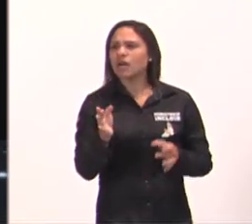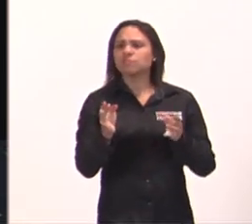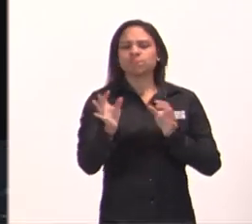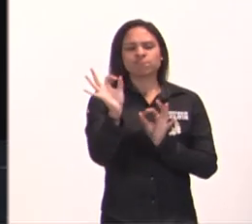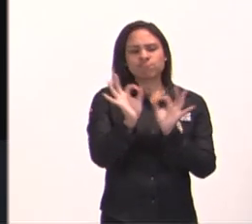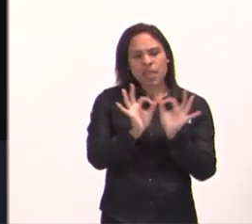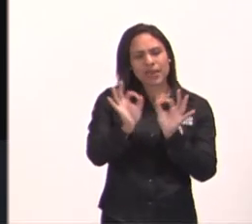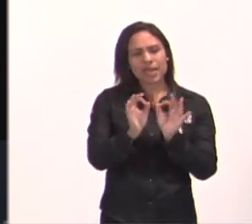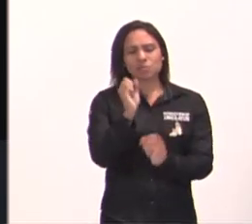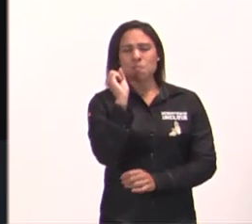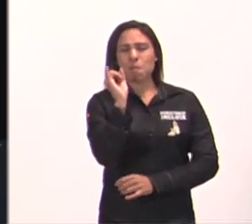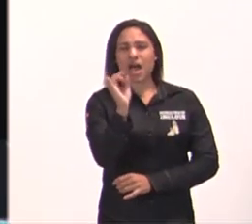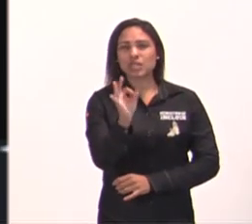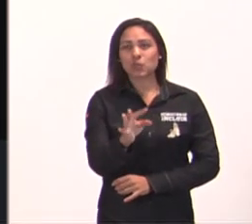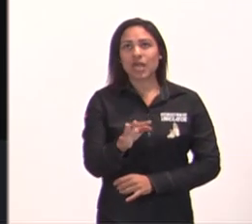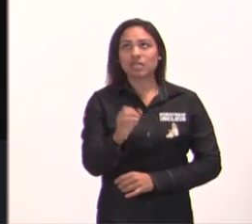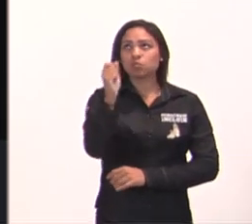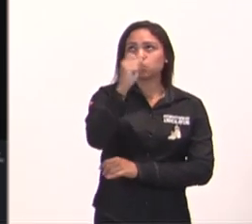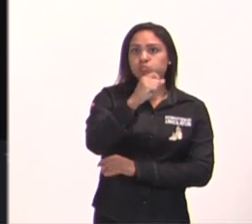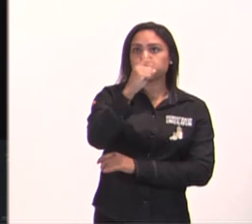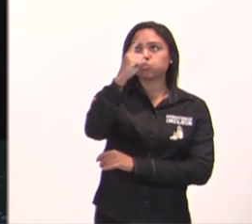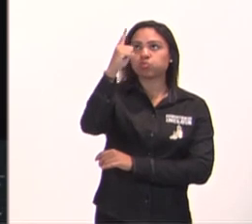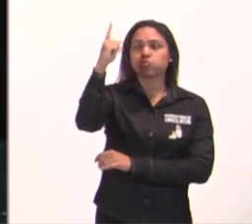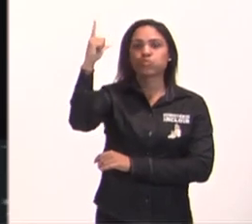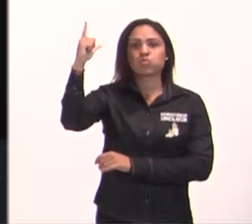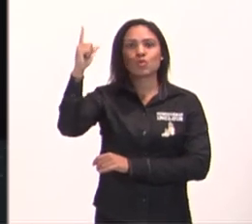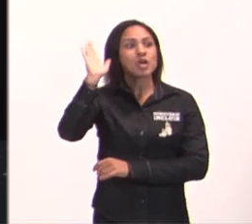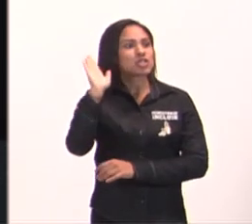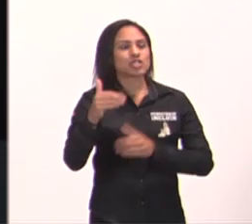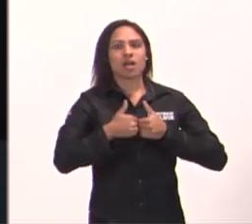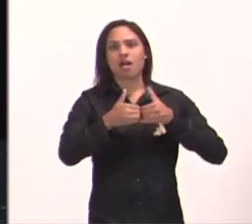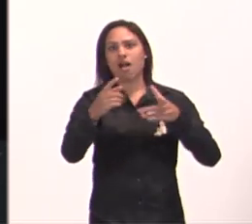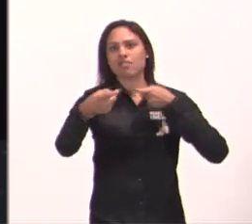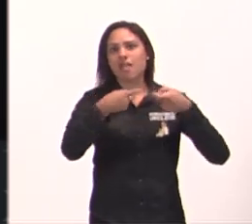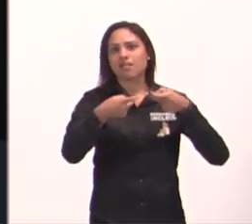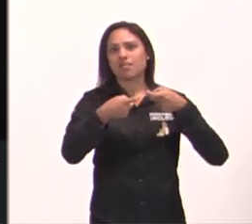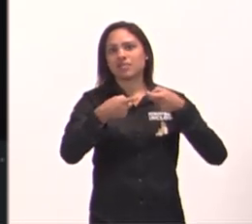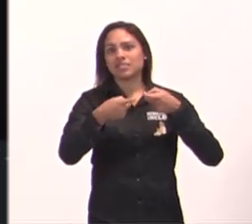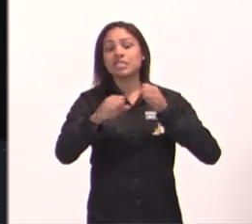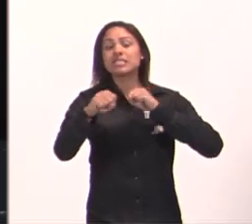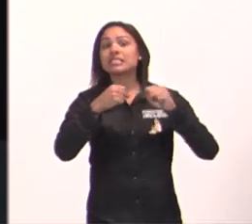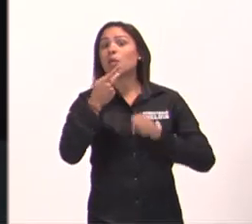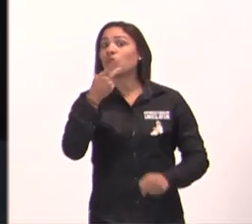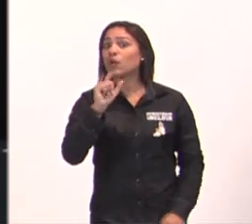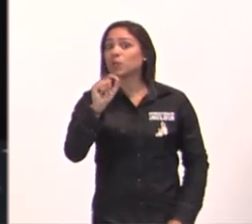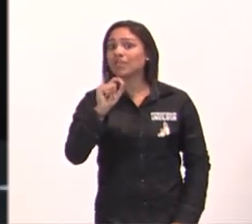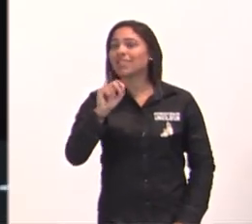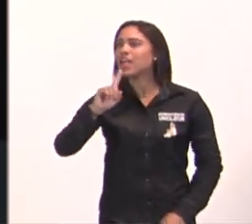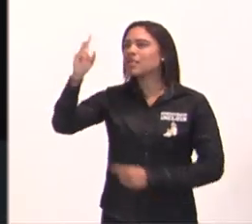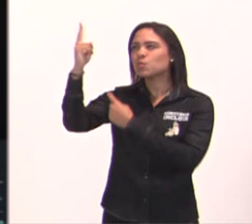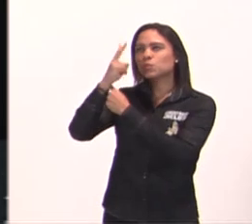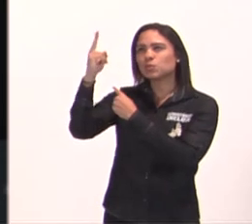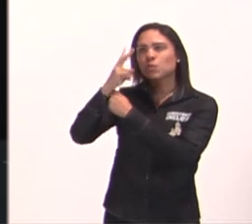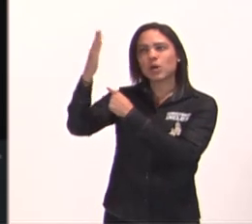preparados, clareou, entraram em guerra, ele está dizendo assim, olha, Deus vai vir em meu auxílio,